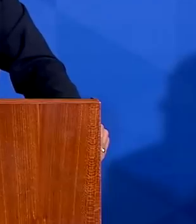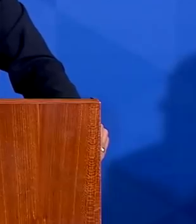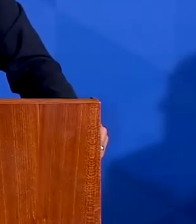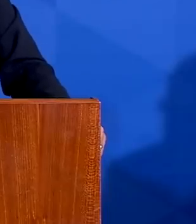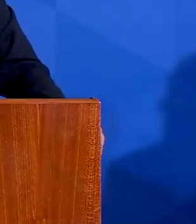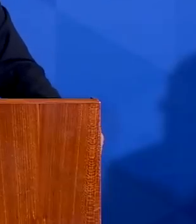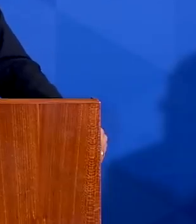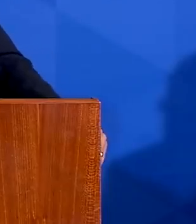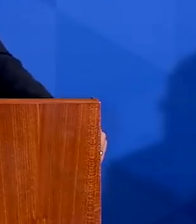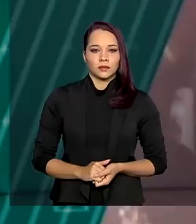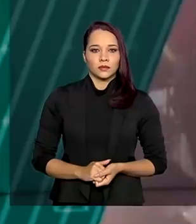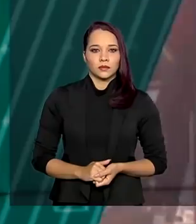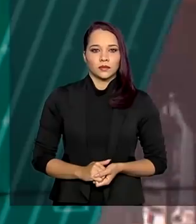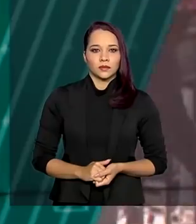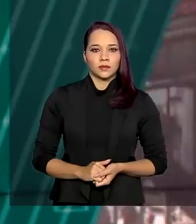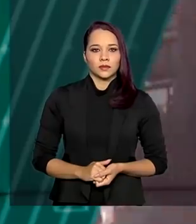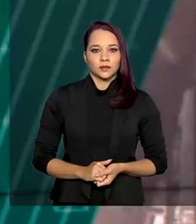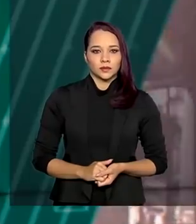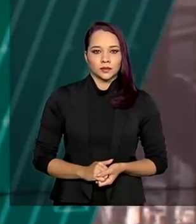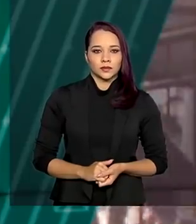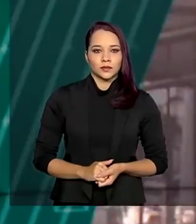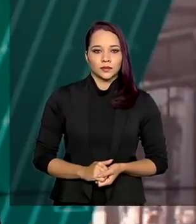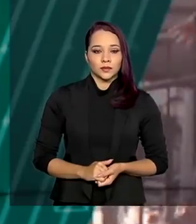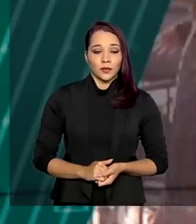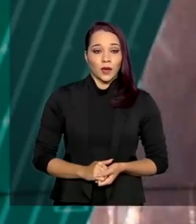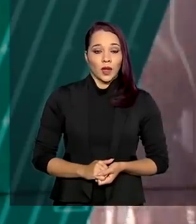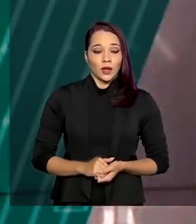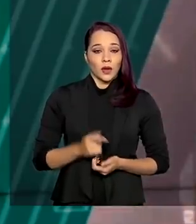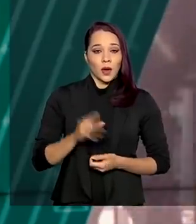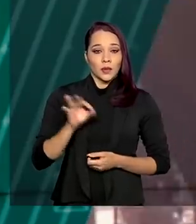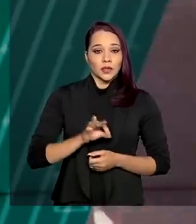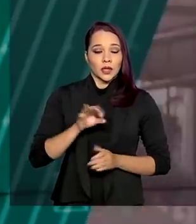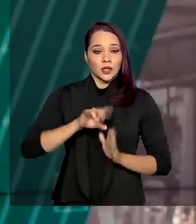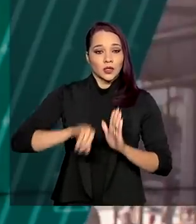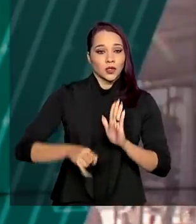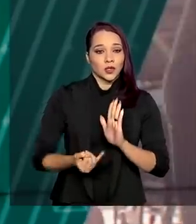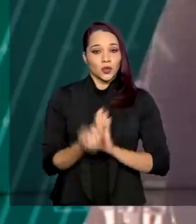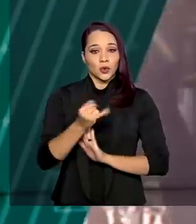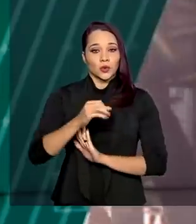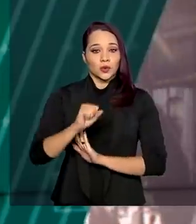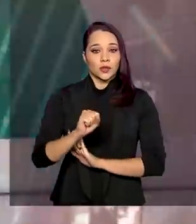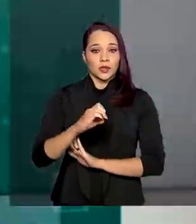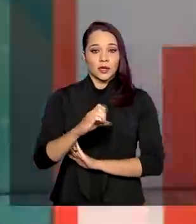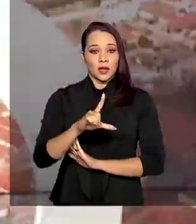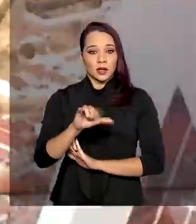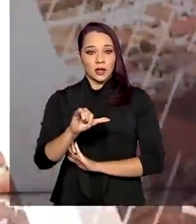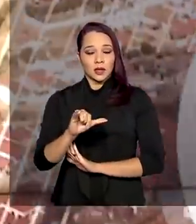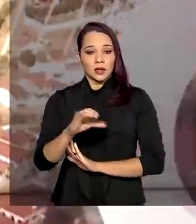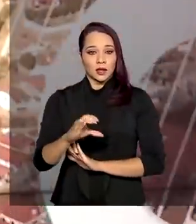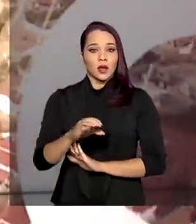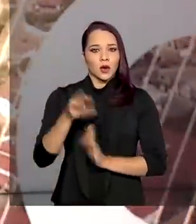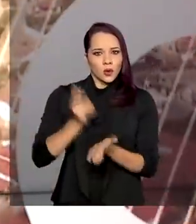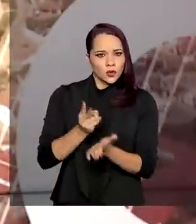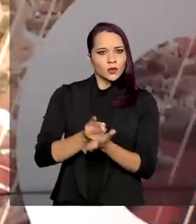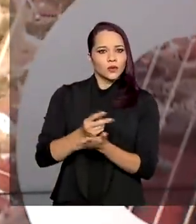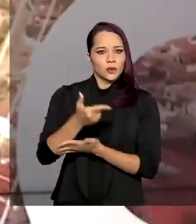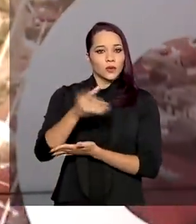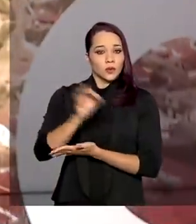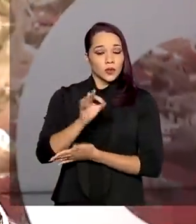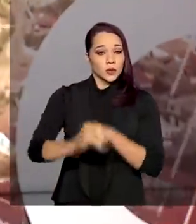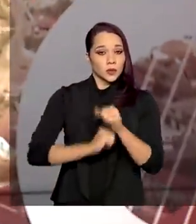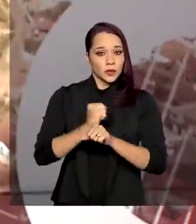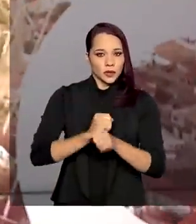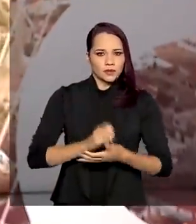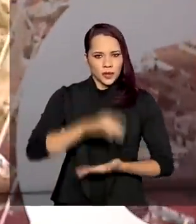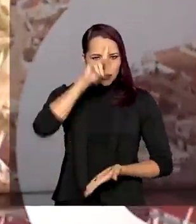é dar esperança ao nosso povo. A taxa básica de juros da economia Selic está mantida em 2% ao ano.